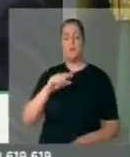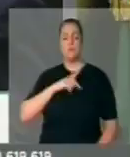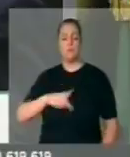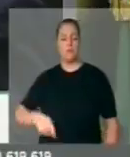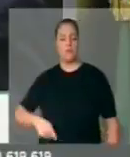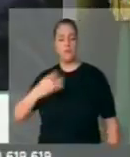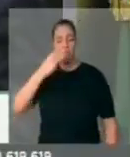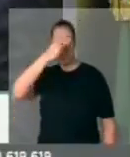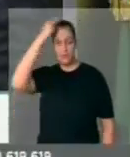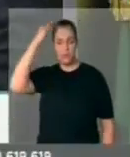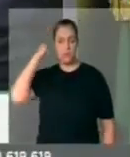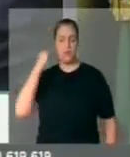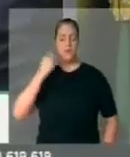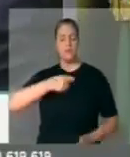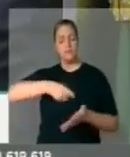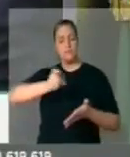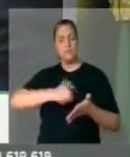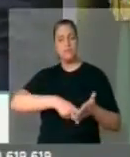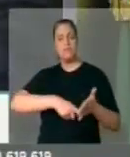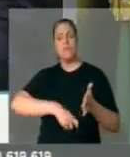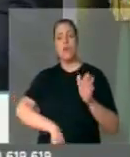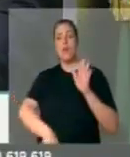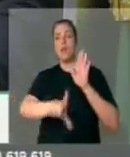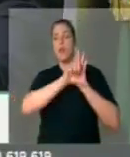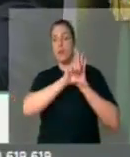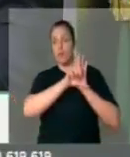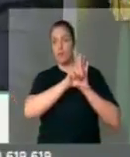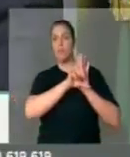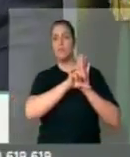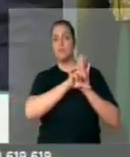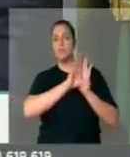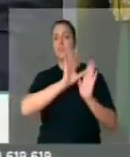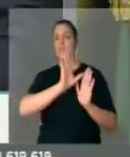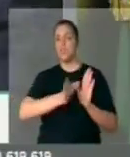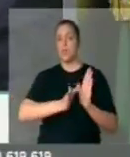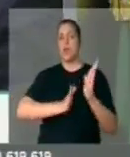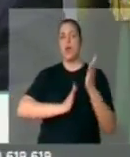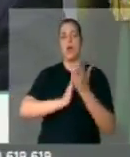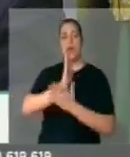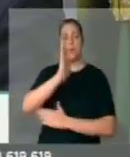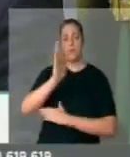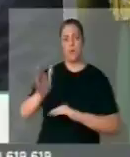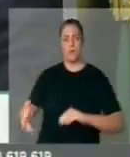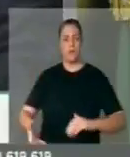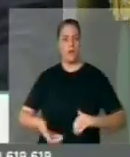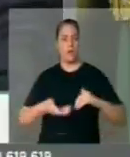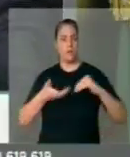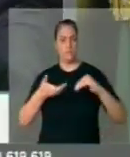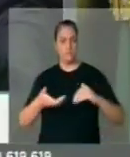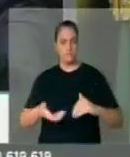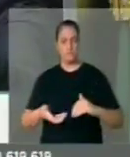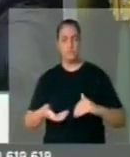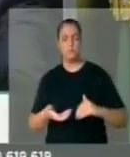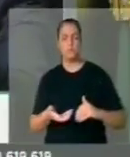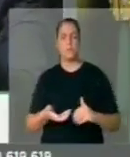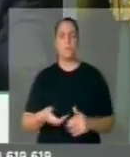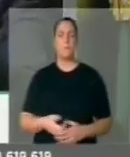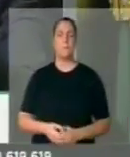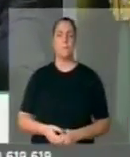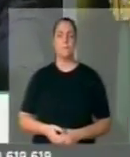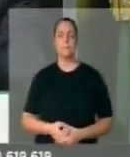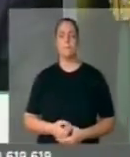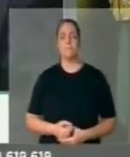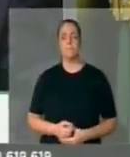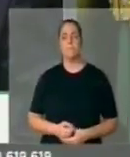presidente Michel Temer sancionou uma lei que foi aprovada, debatida nessa casa, pelo nosso